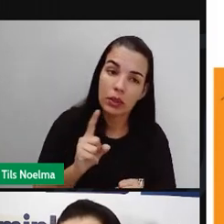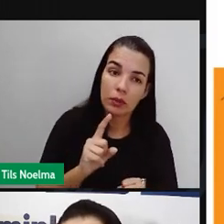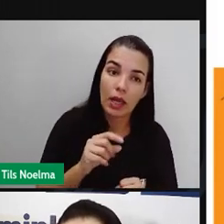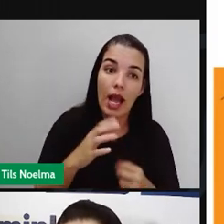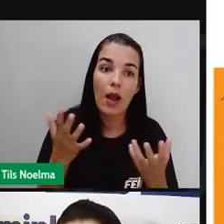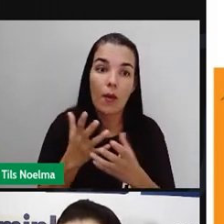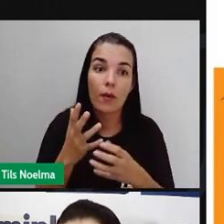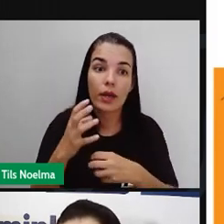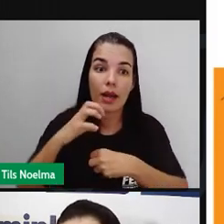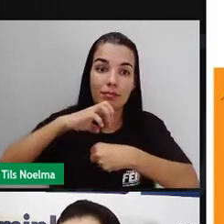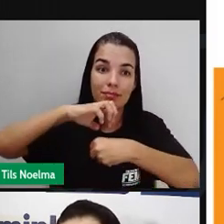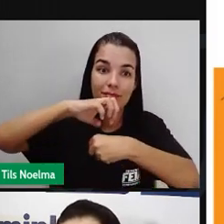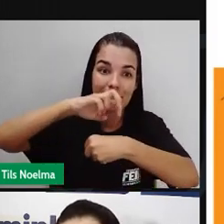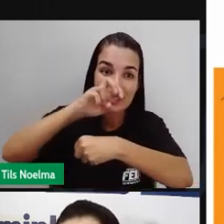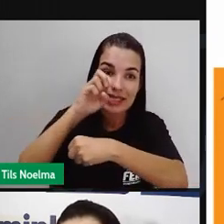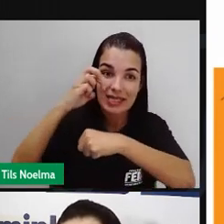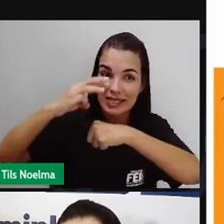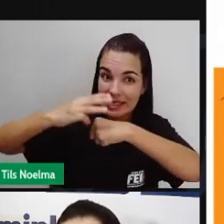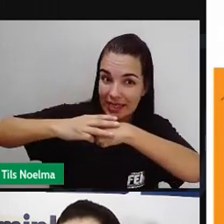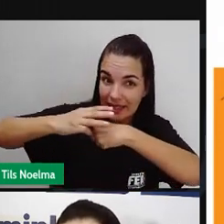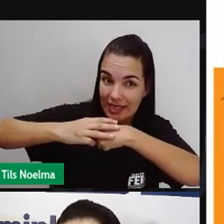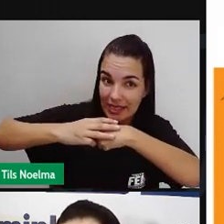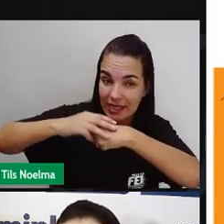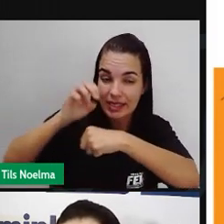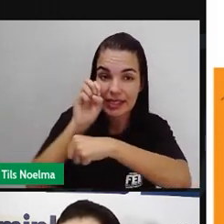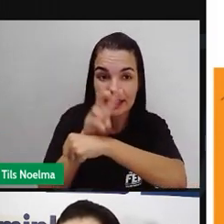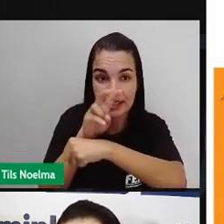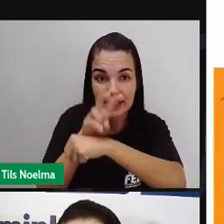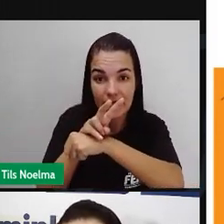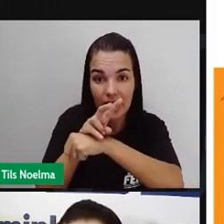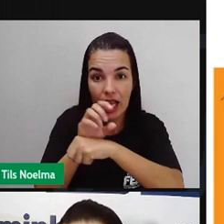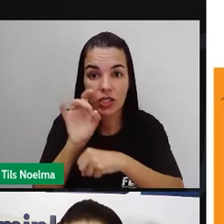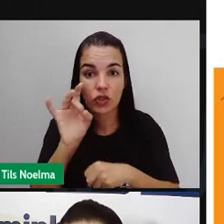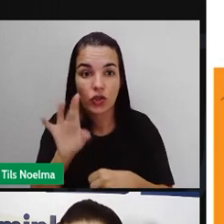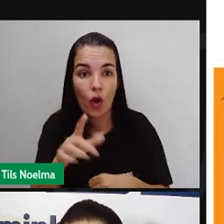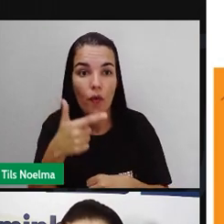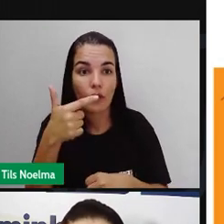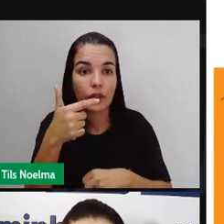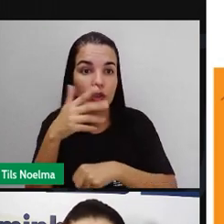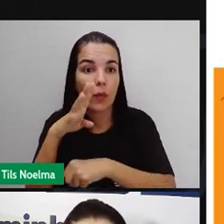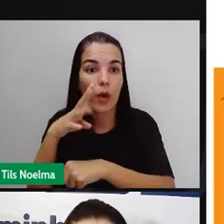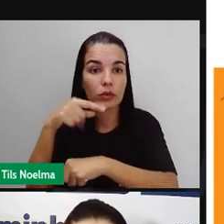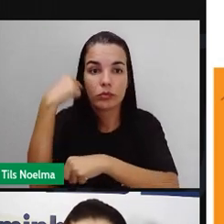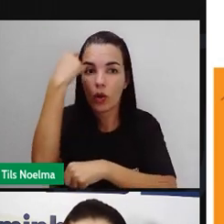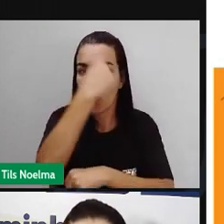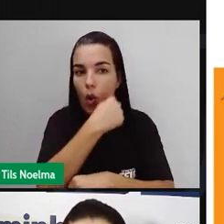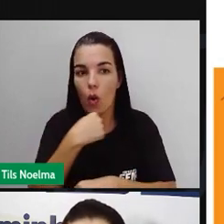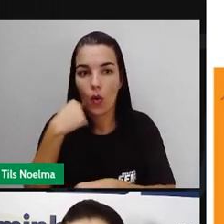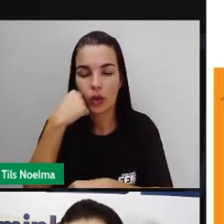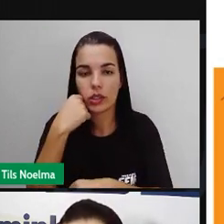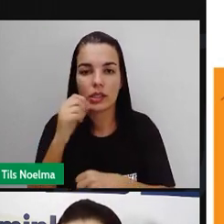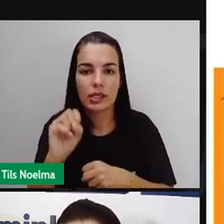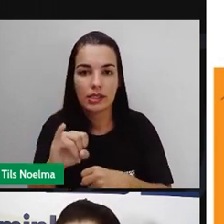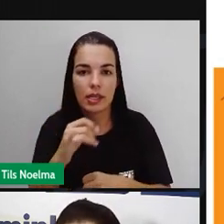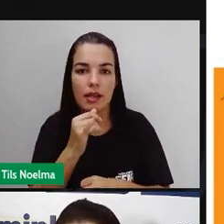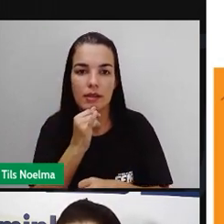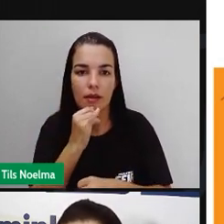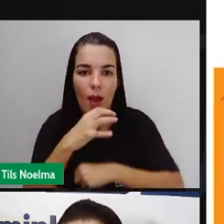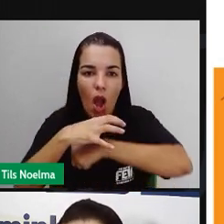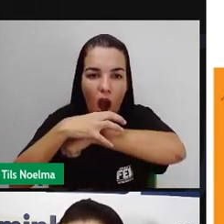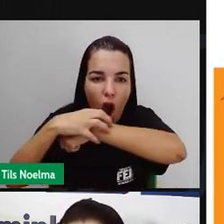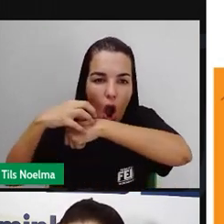E na zika, quase sempre está presente e vai se manifestar aí nas primeiras 24 horas. No caso da coceira, na